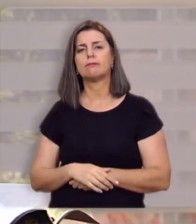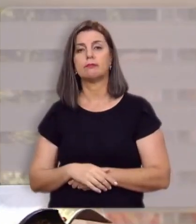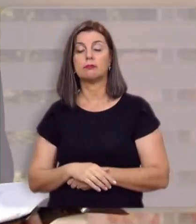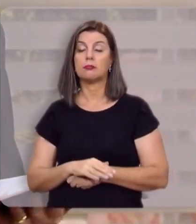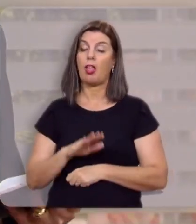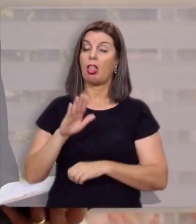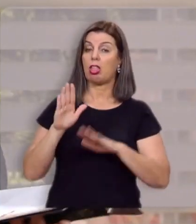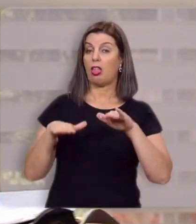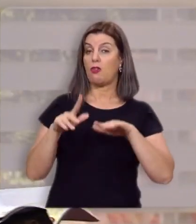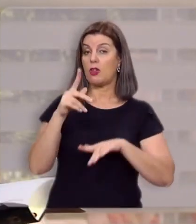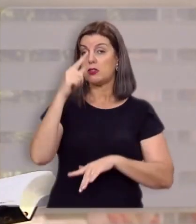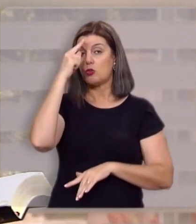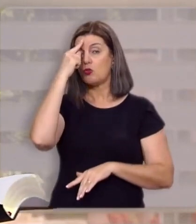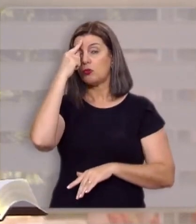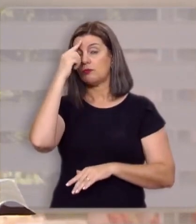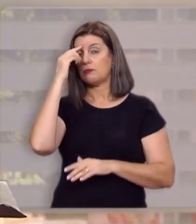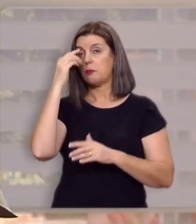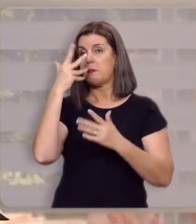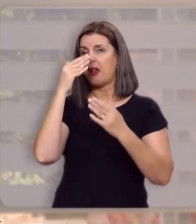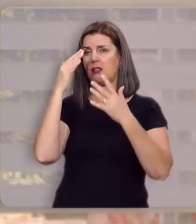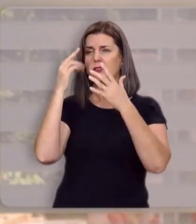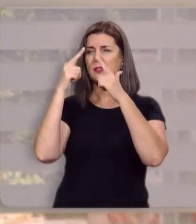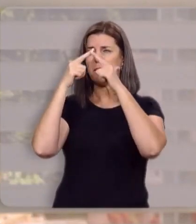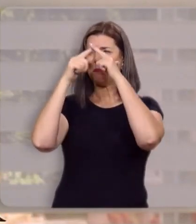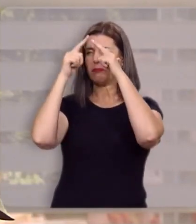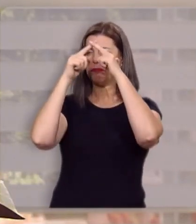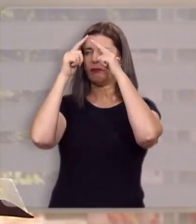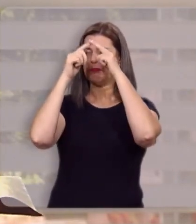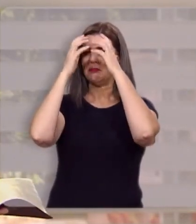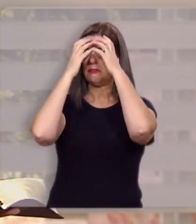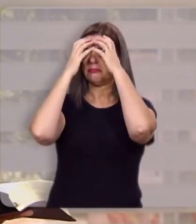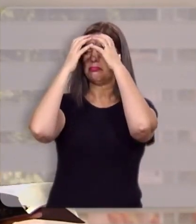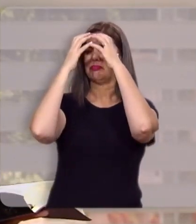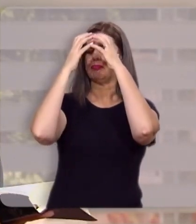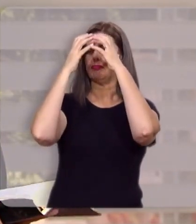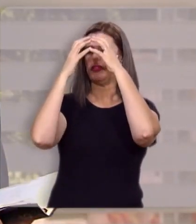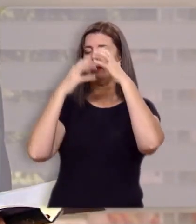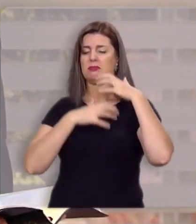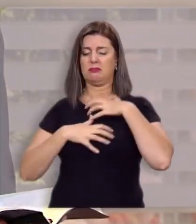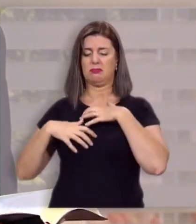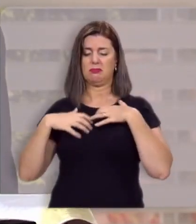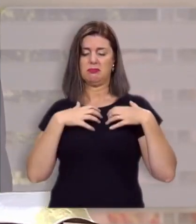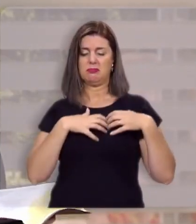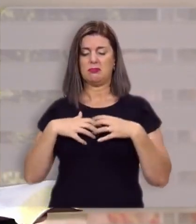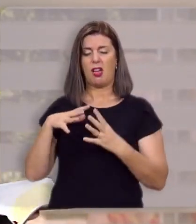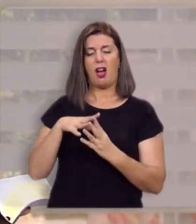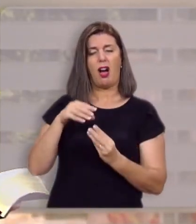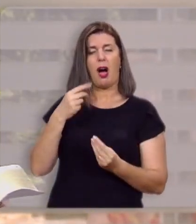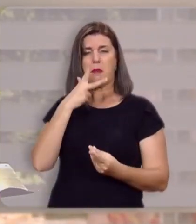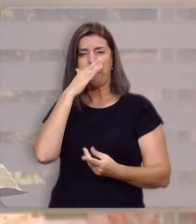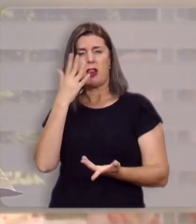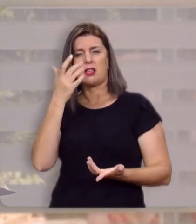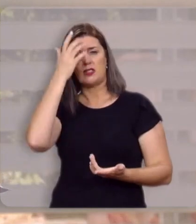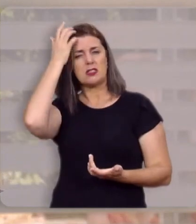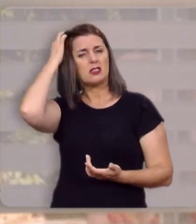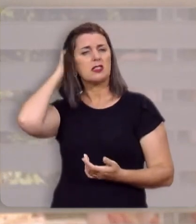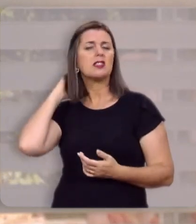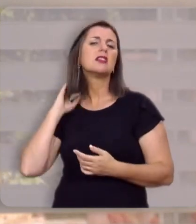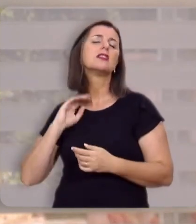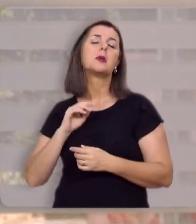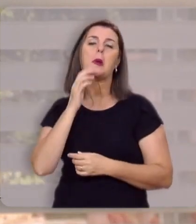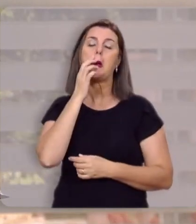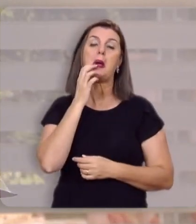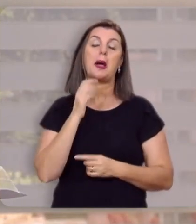Talvez a sua consciência está atribulada, talvez a sua alma esteja inquieta, talvez você esteja